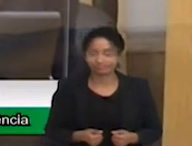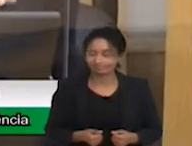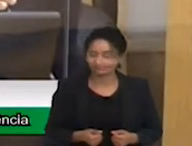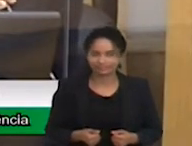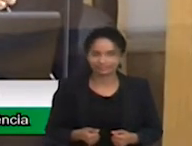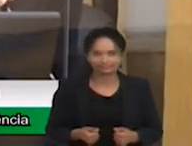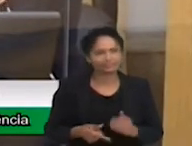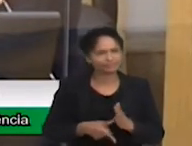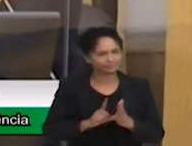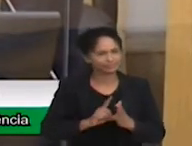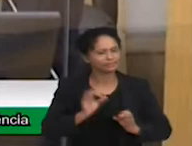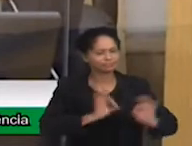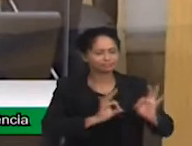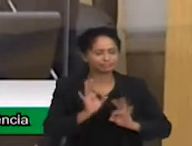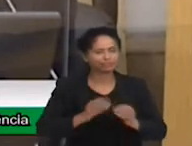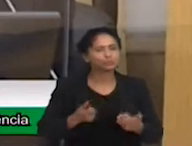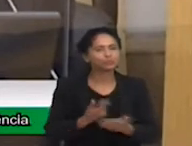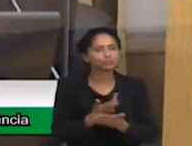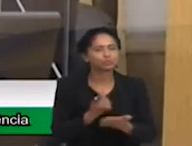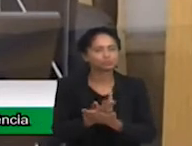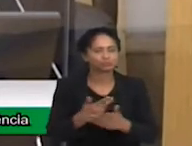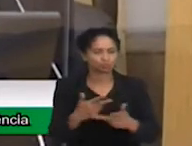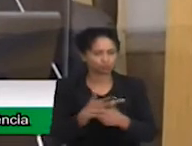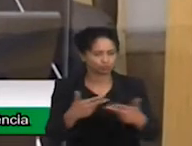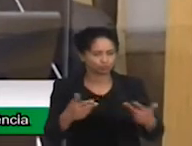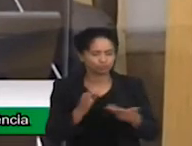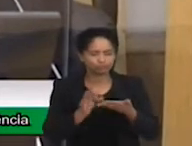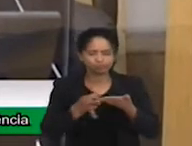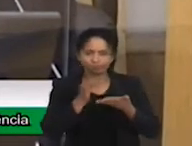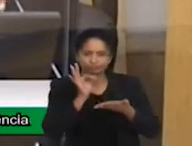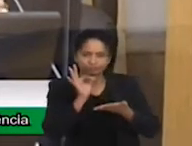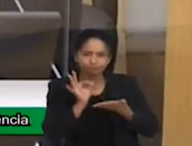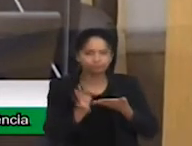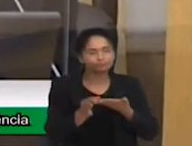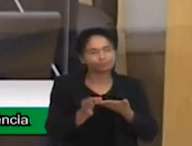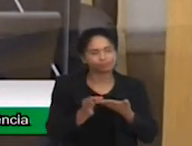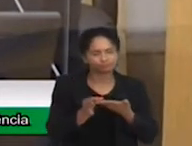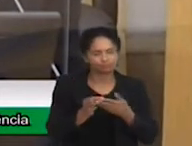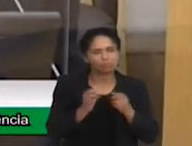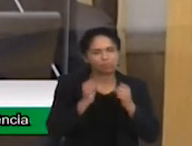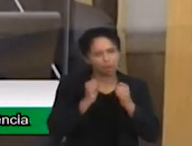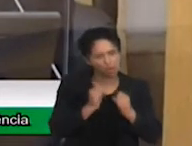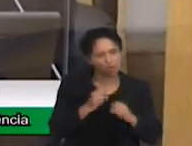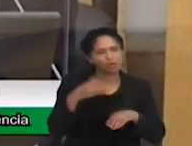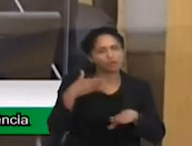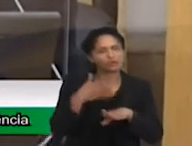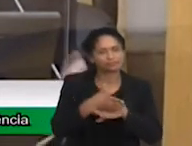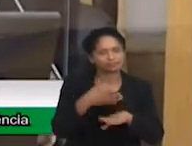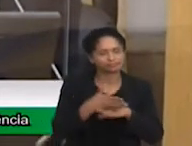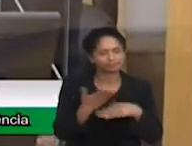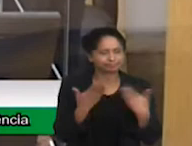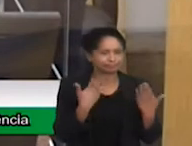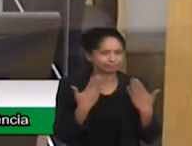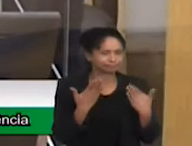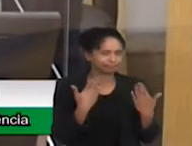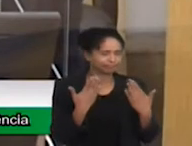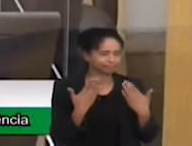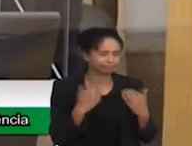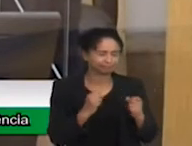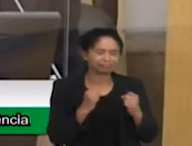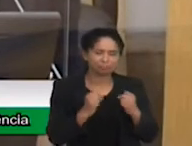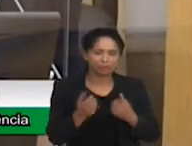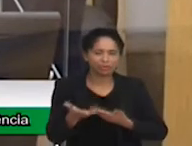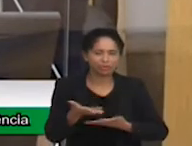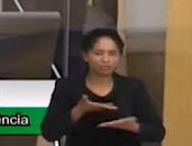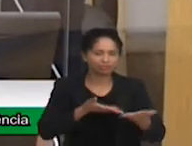na sala do lado, tá? E aí, se vocês puderem participar lá do bate-papo, porque aí a gente vai trocando algumas